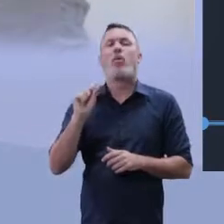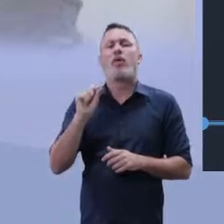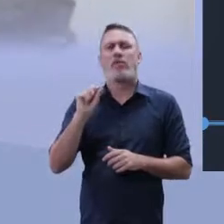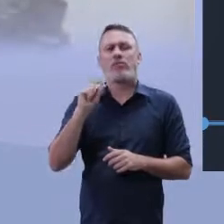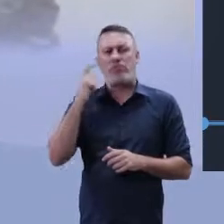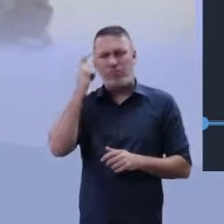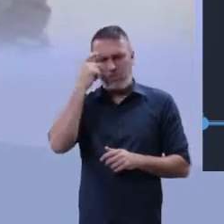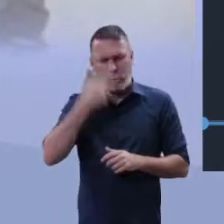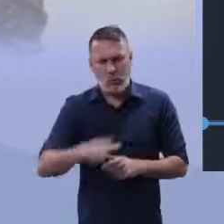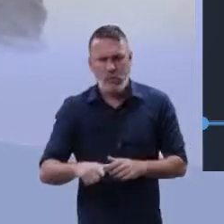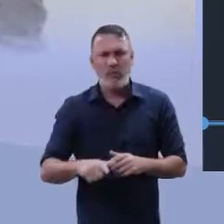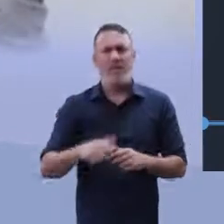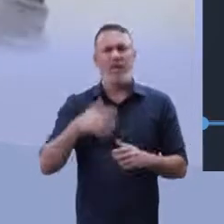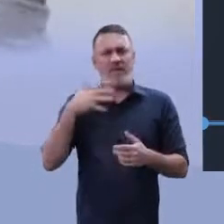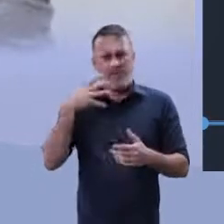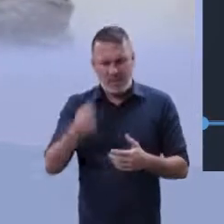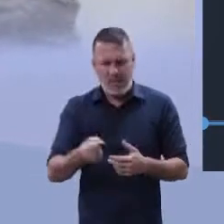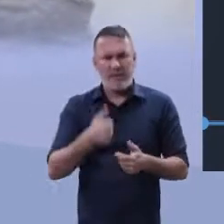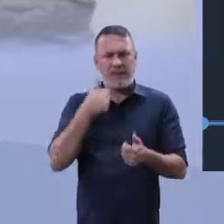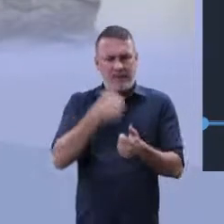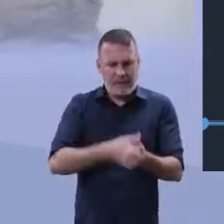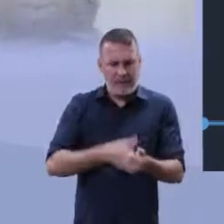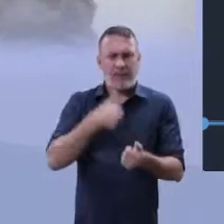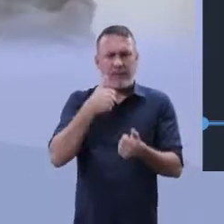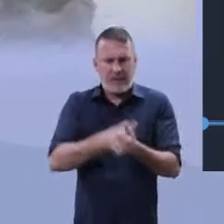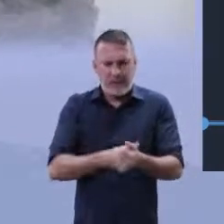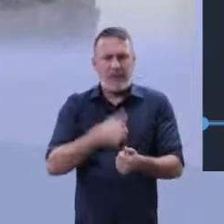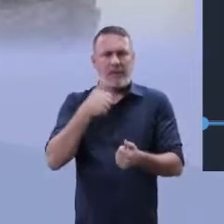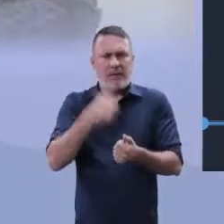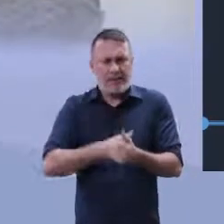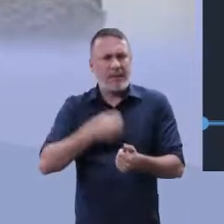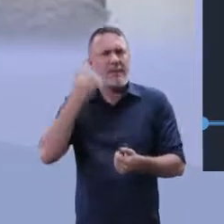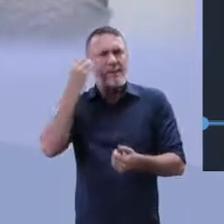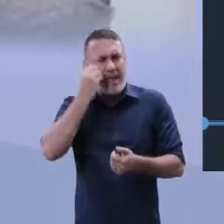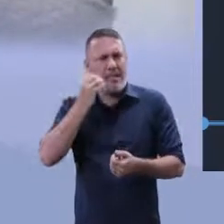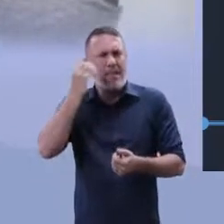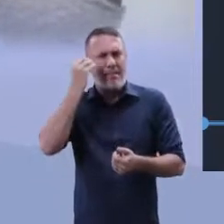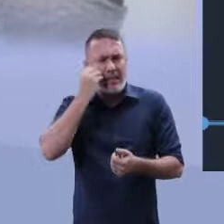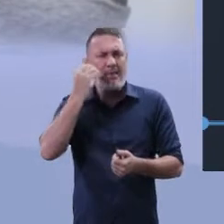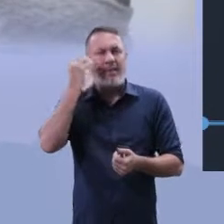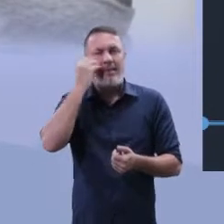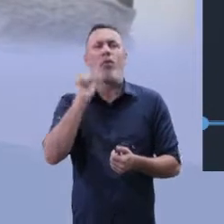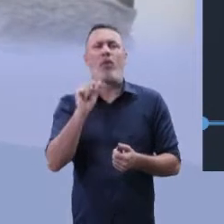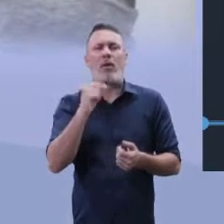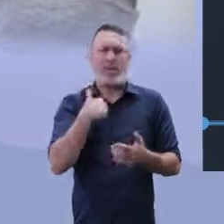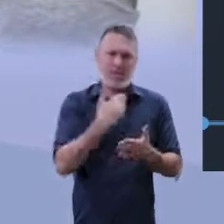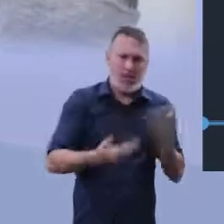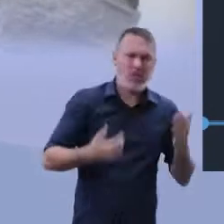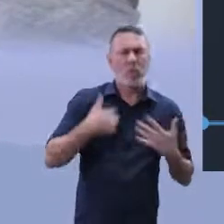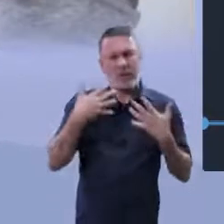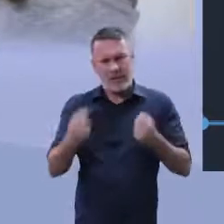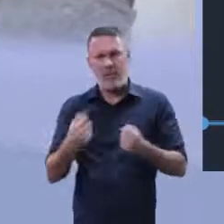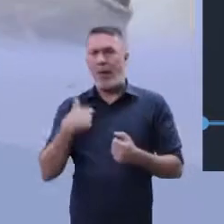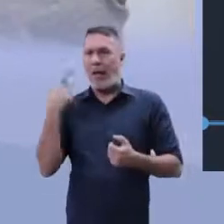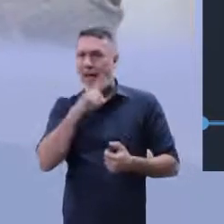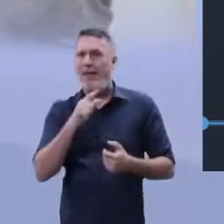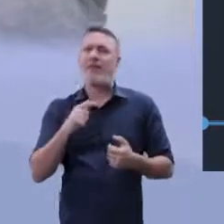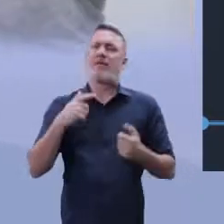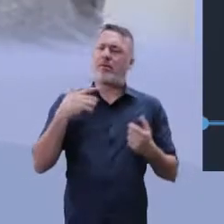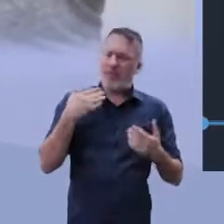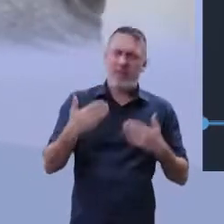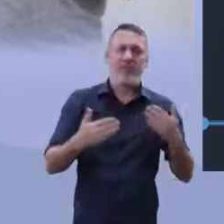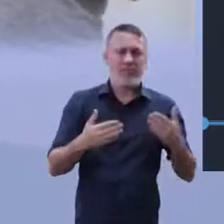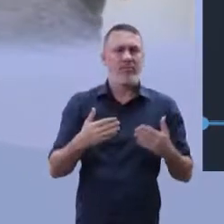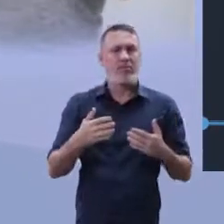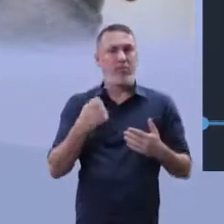tentar de novo, o esporte ensina a perder, ensina a ganhar. O esporte faz aquela questão de trabalhar em grupo. Lembra que nós